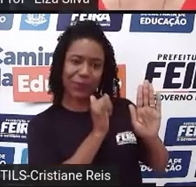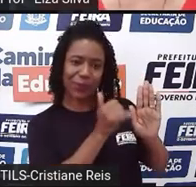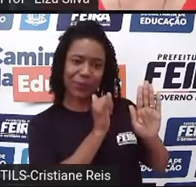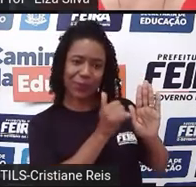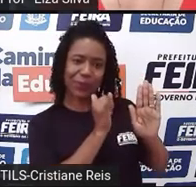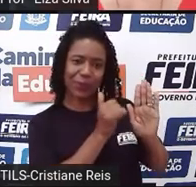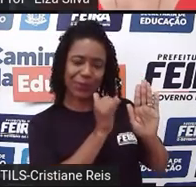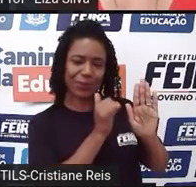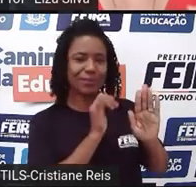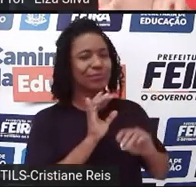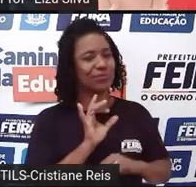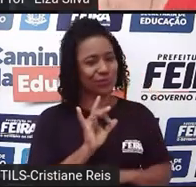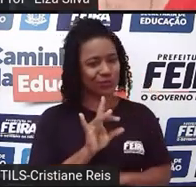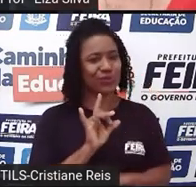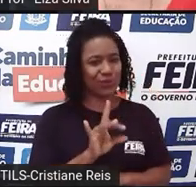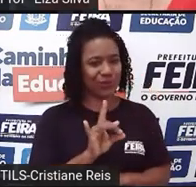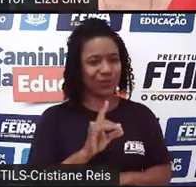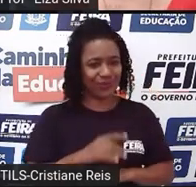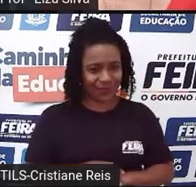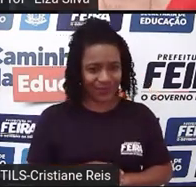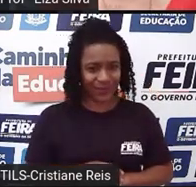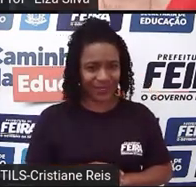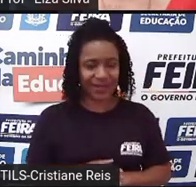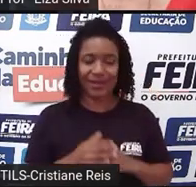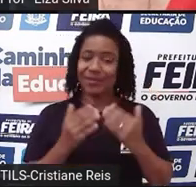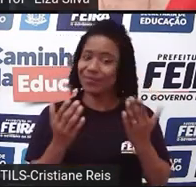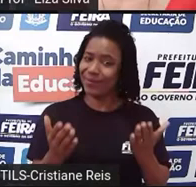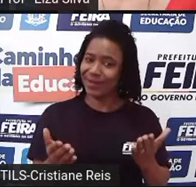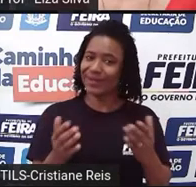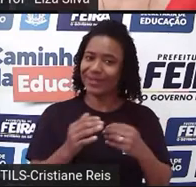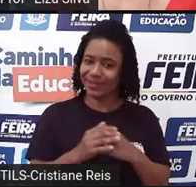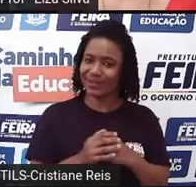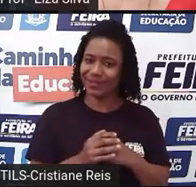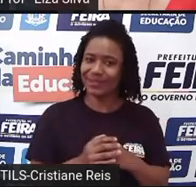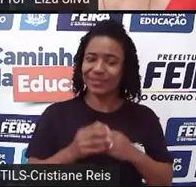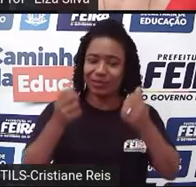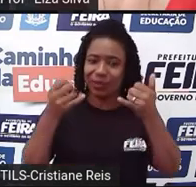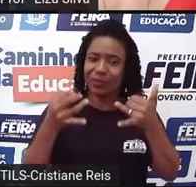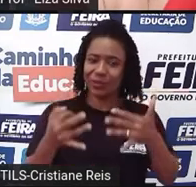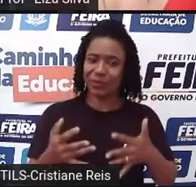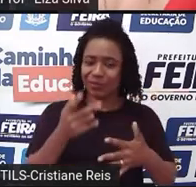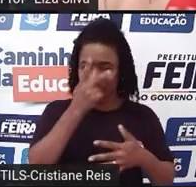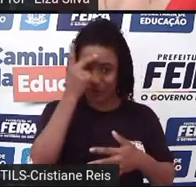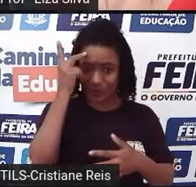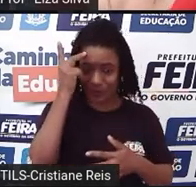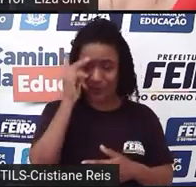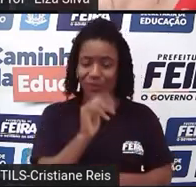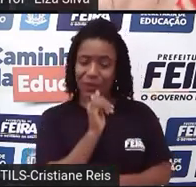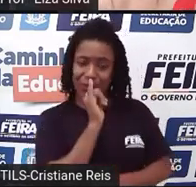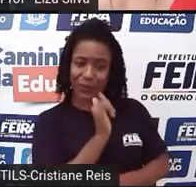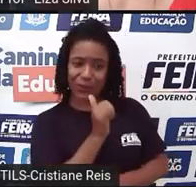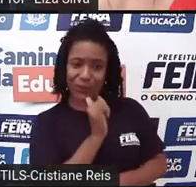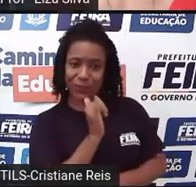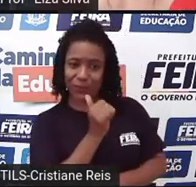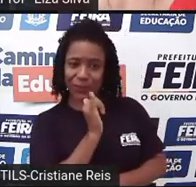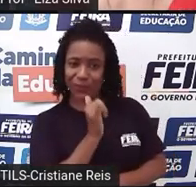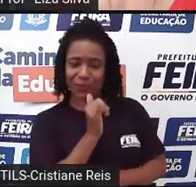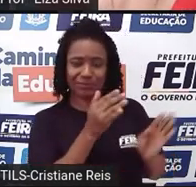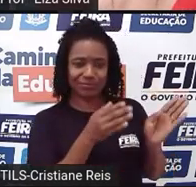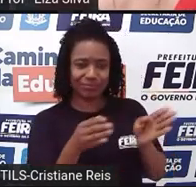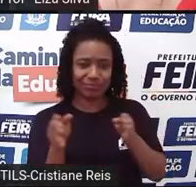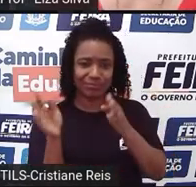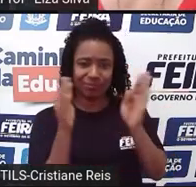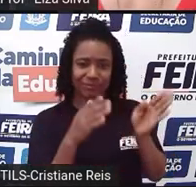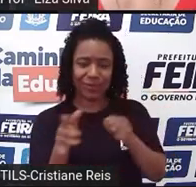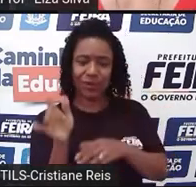a história sem vivenciar os fatos. Então é importante que a gente aprenda a